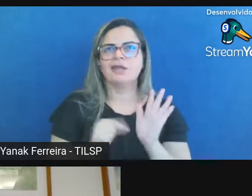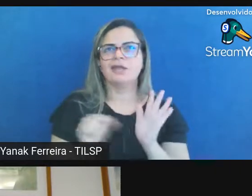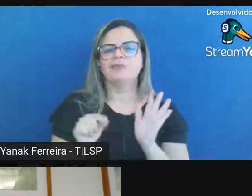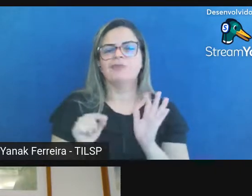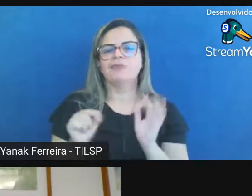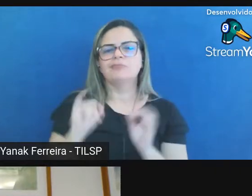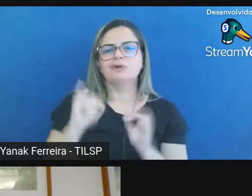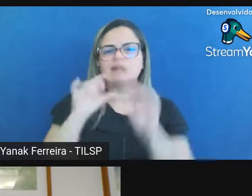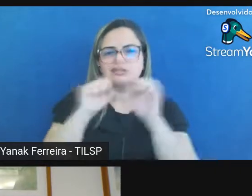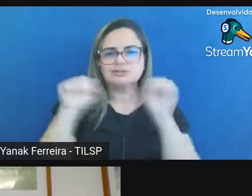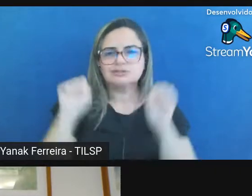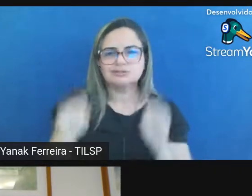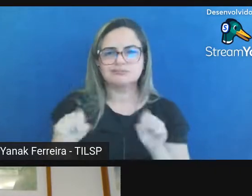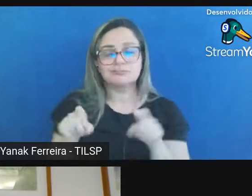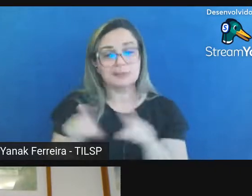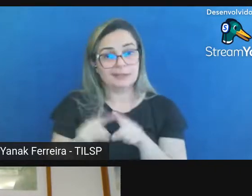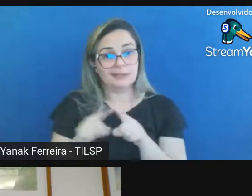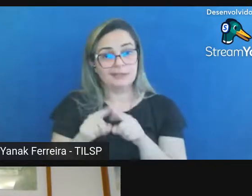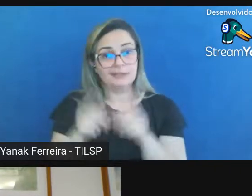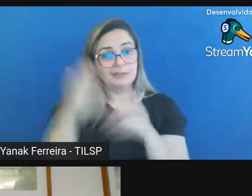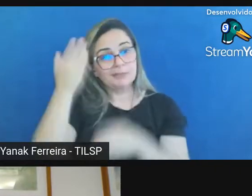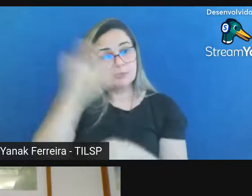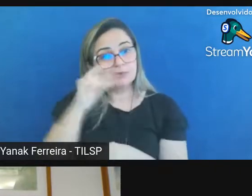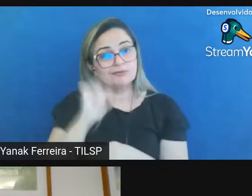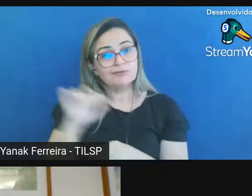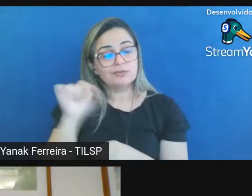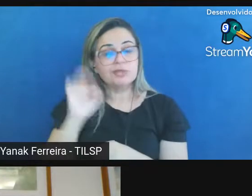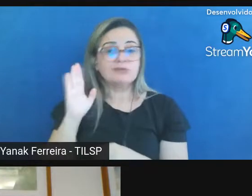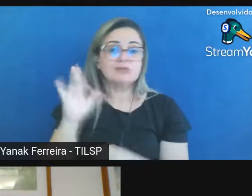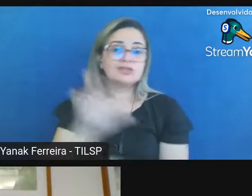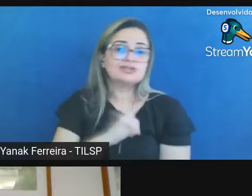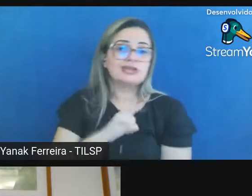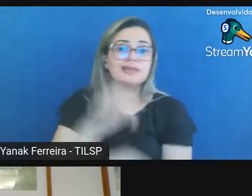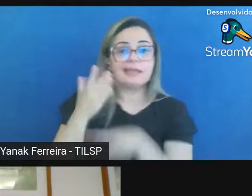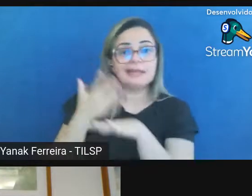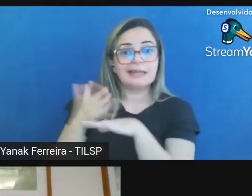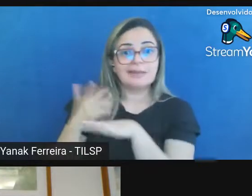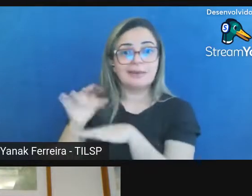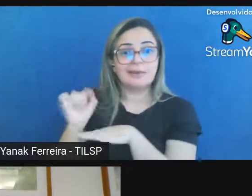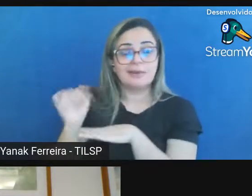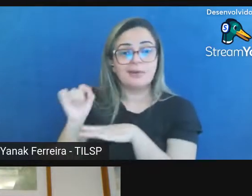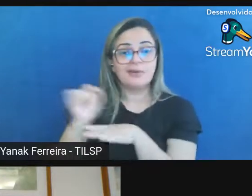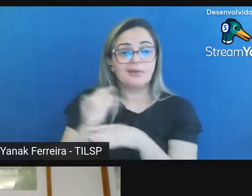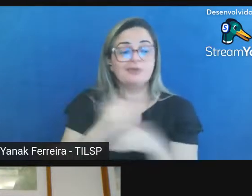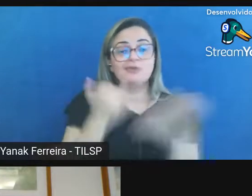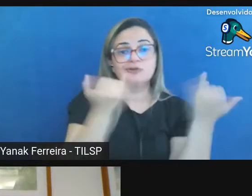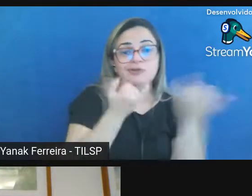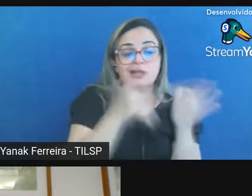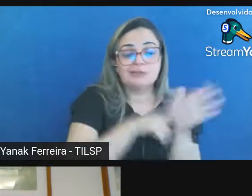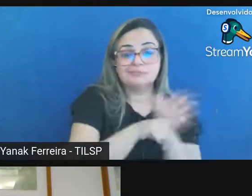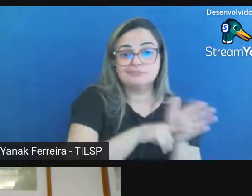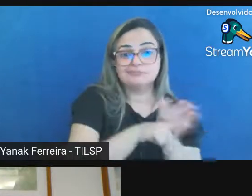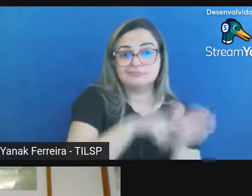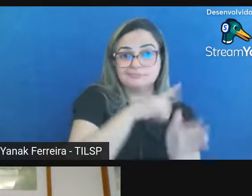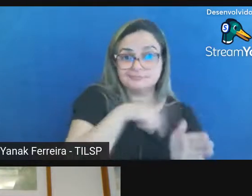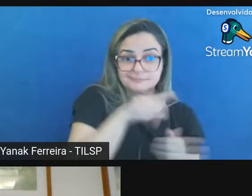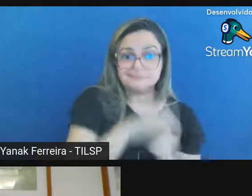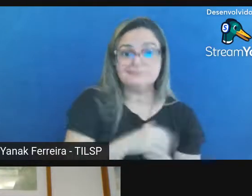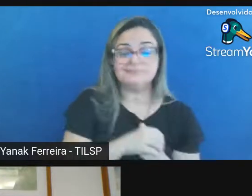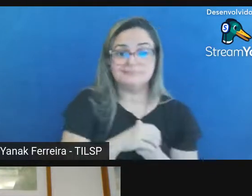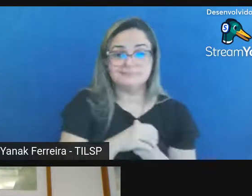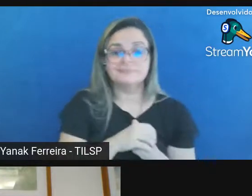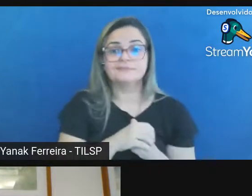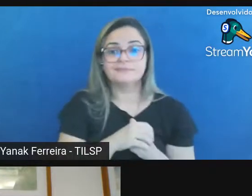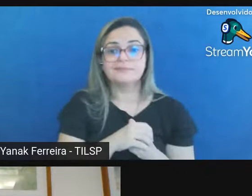e isso denota o que já existe na prática por exemplo dos dados de pesquisa dados de